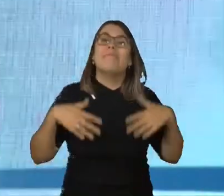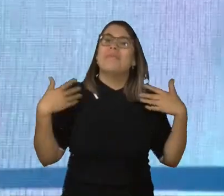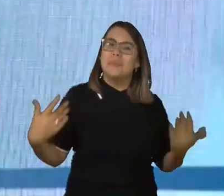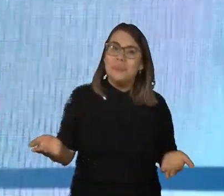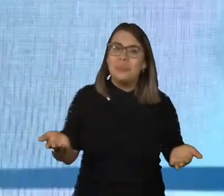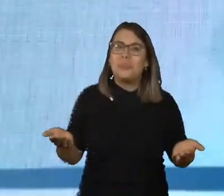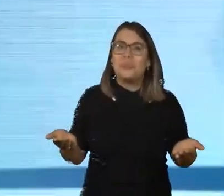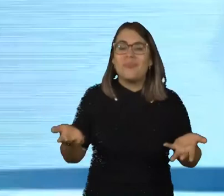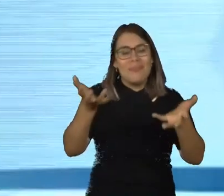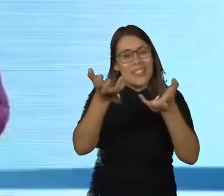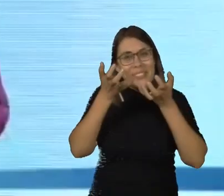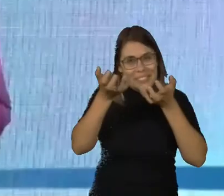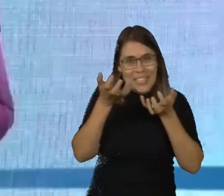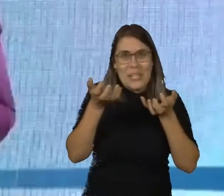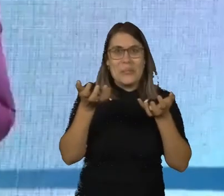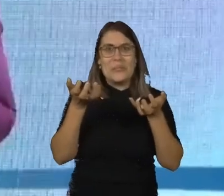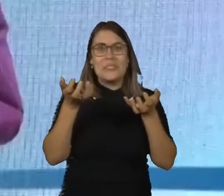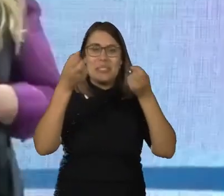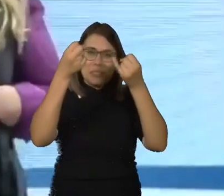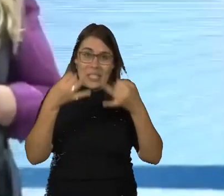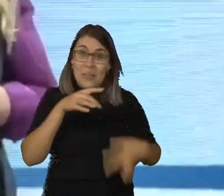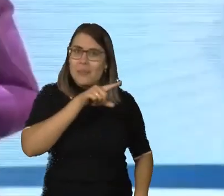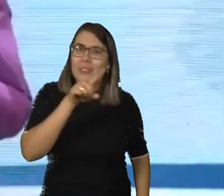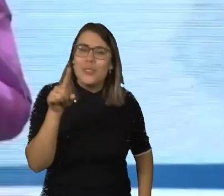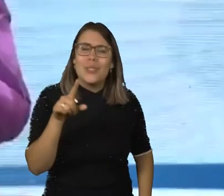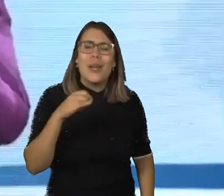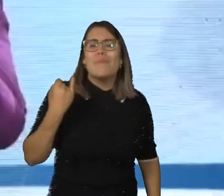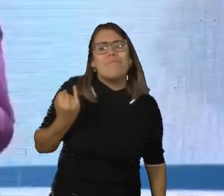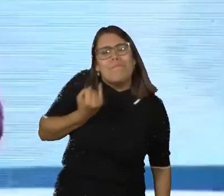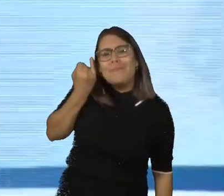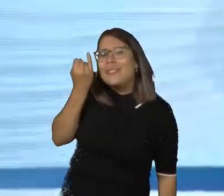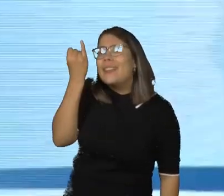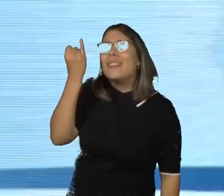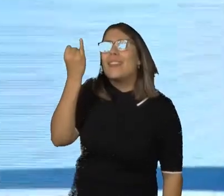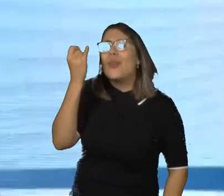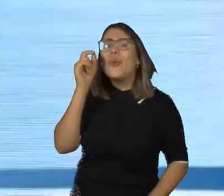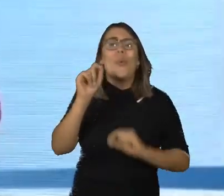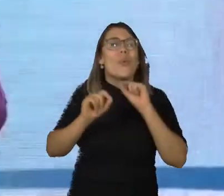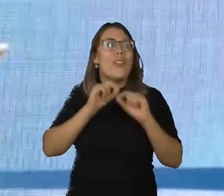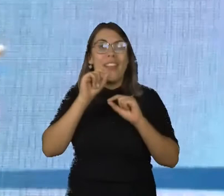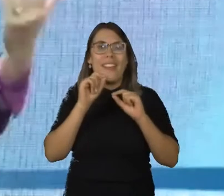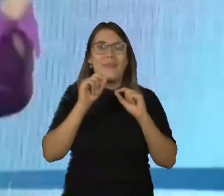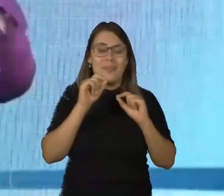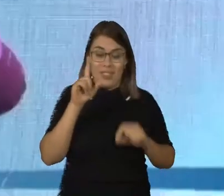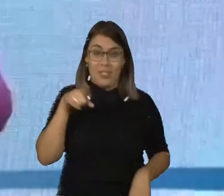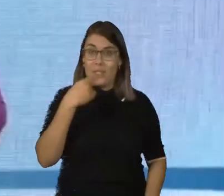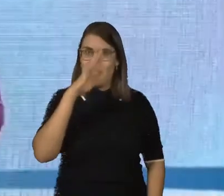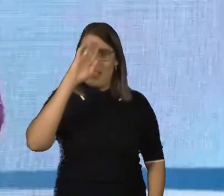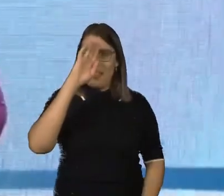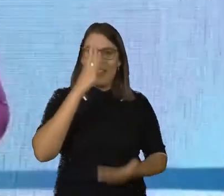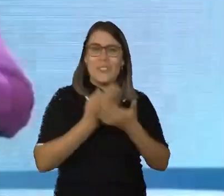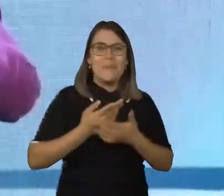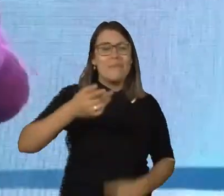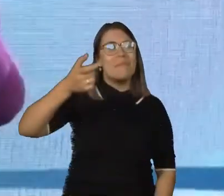Bem, eu quero então explicar para vocês a importância que tem quando a gente coloca um pensamento positivo,